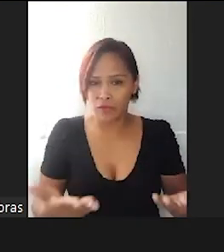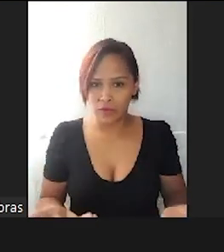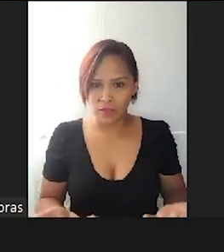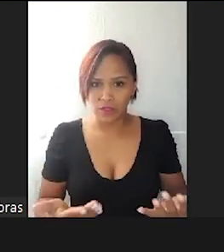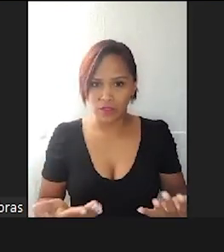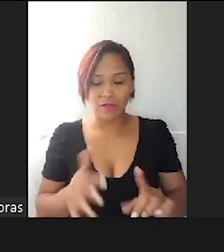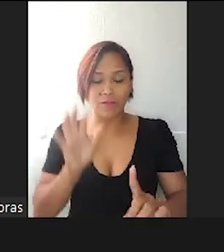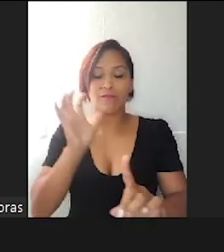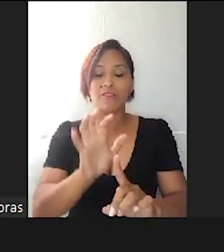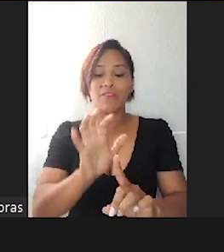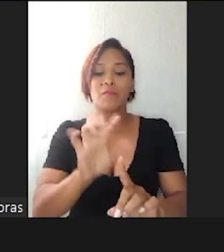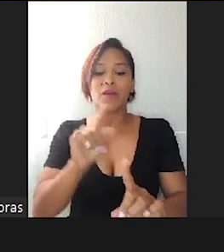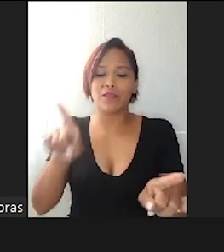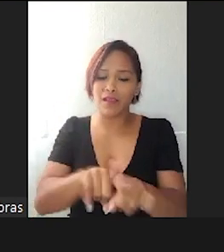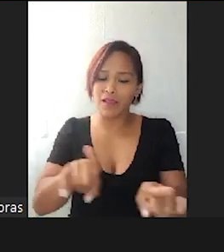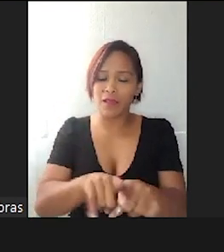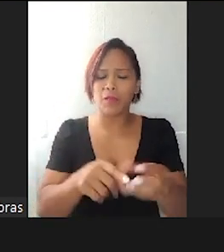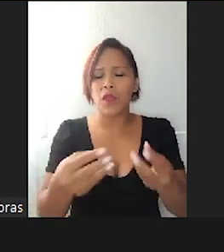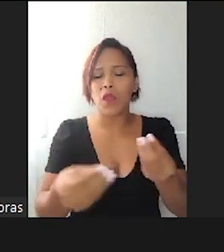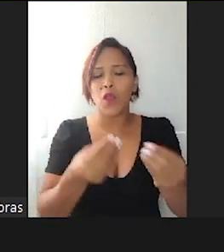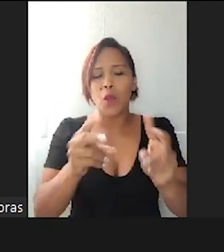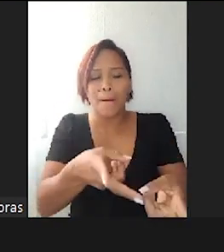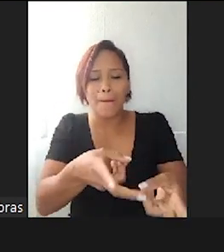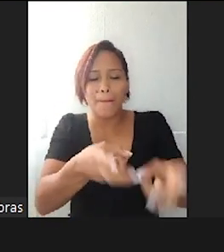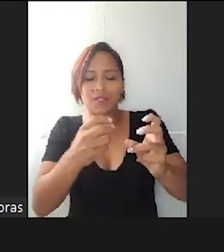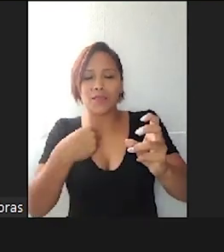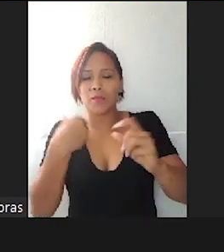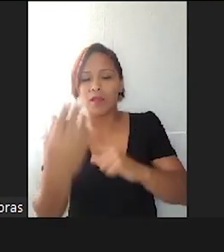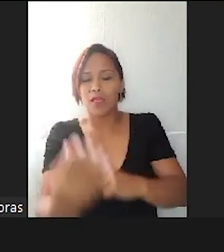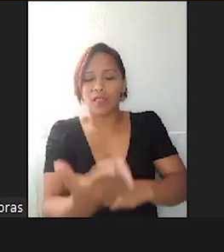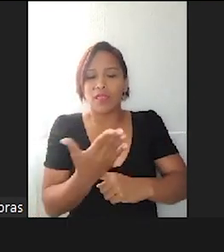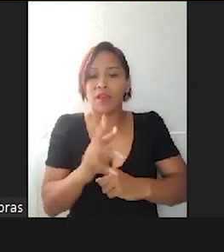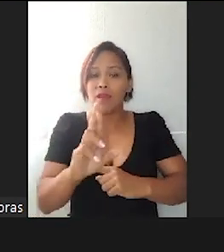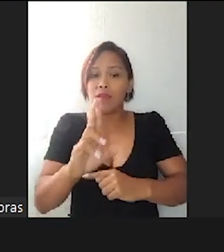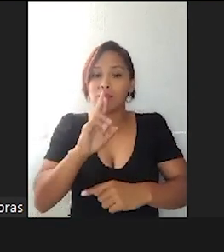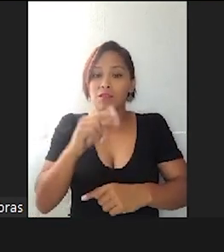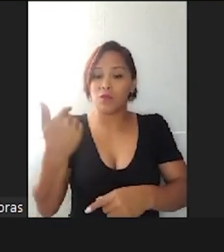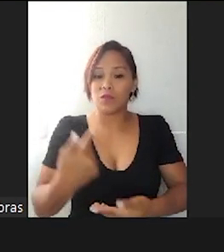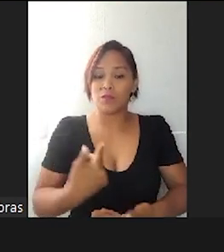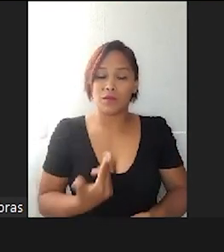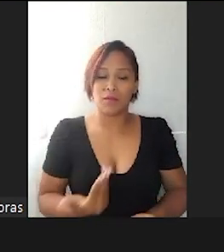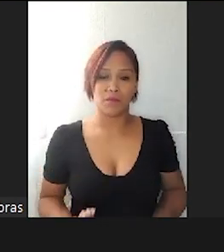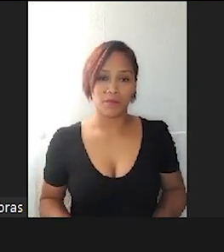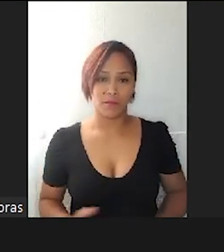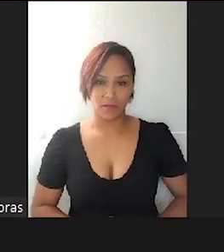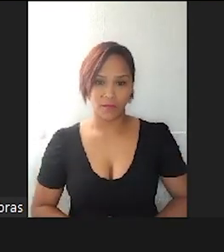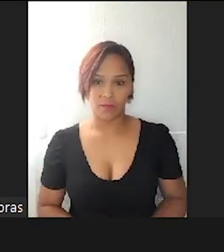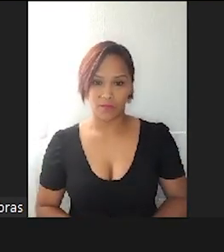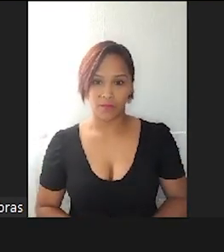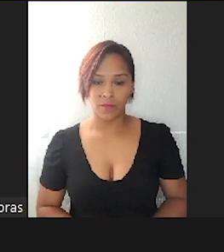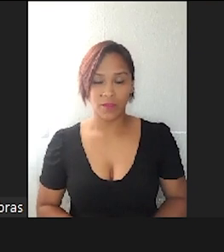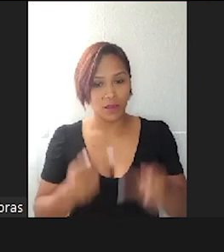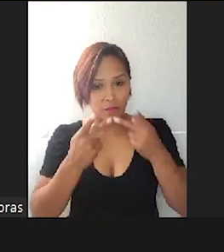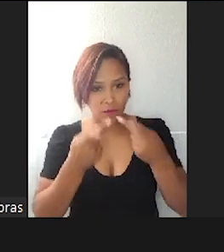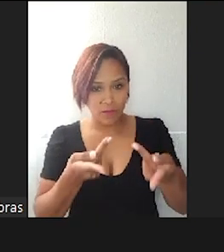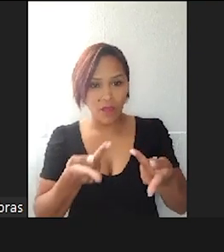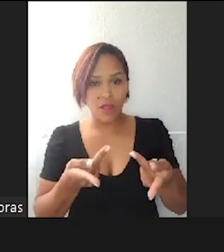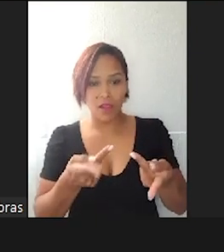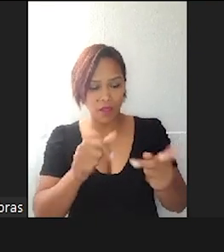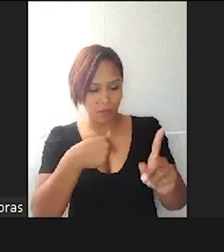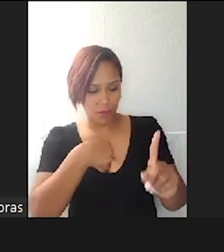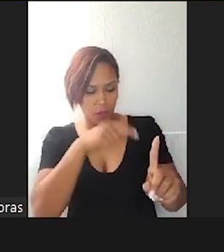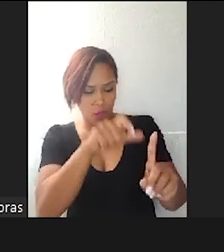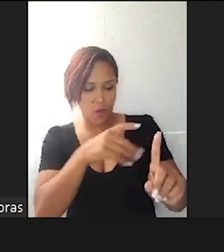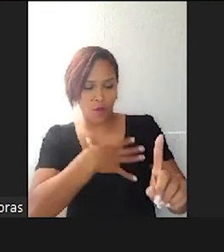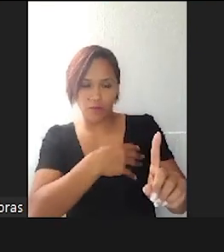forma que ele também vai trazer de respostas? Eu vou dizer para ele, filho, hoje a